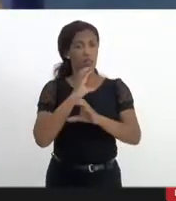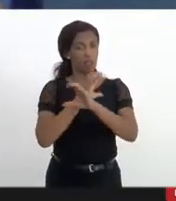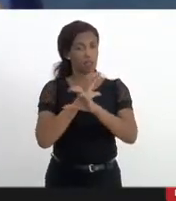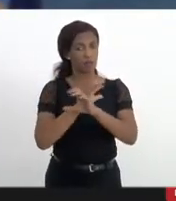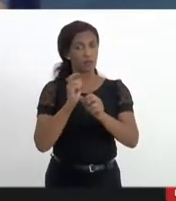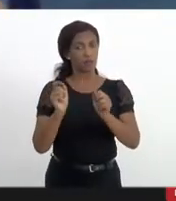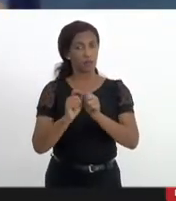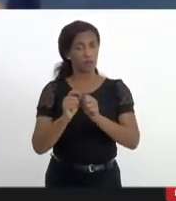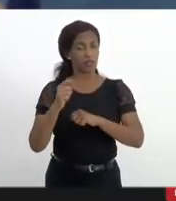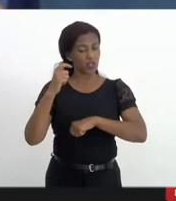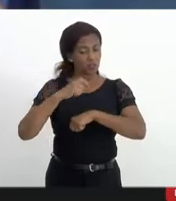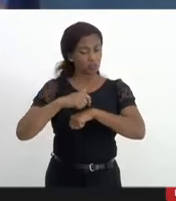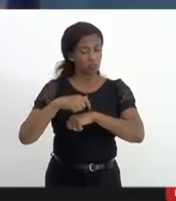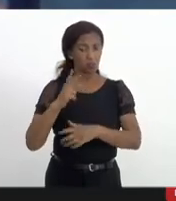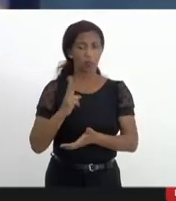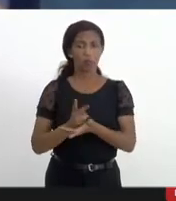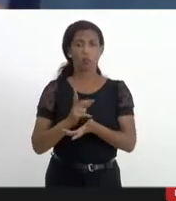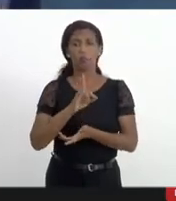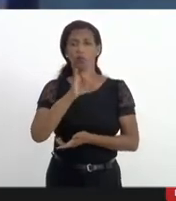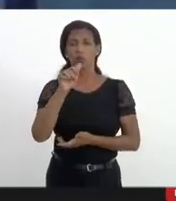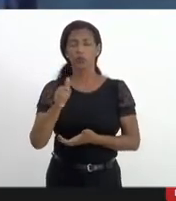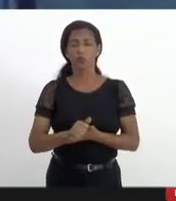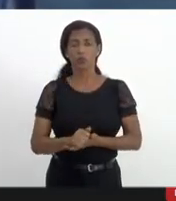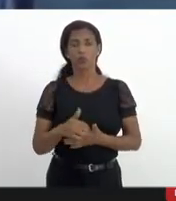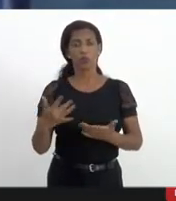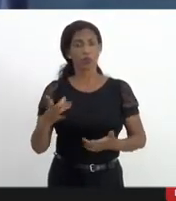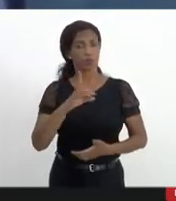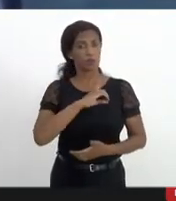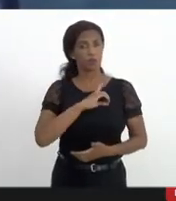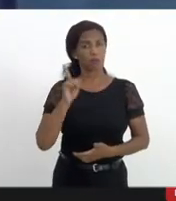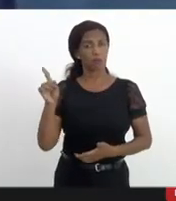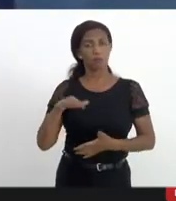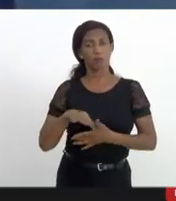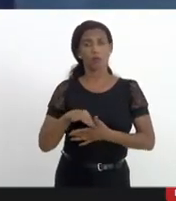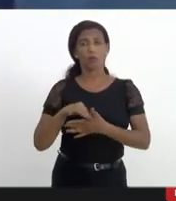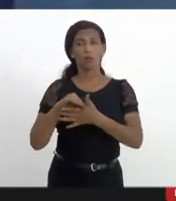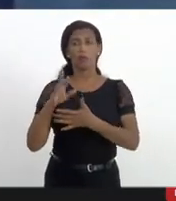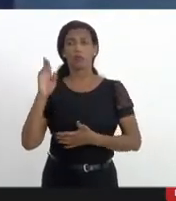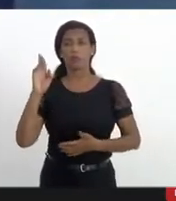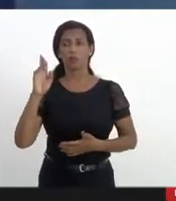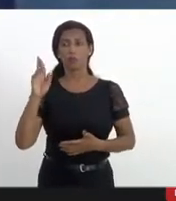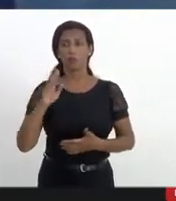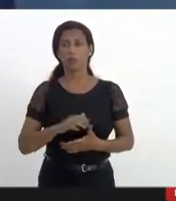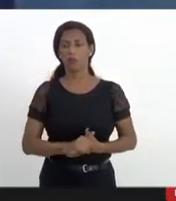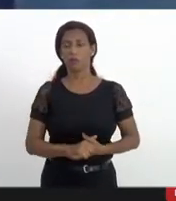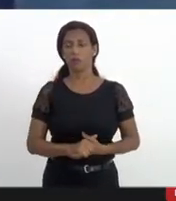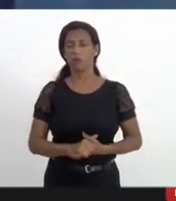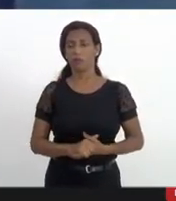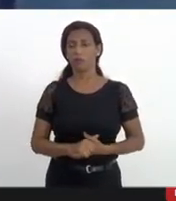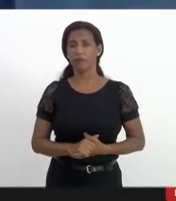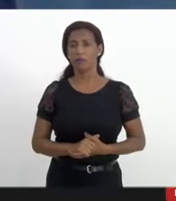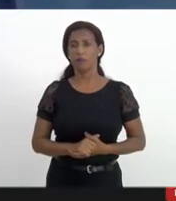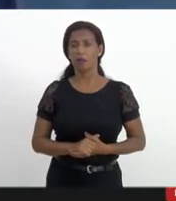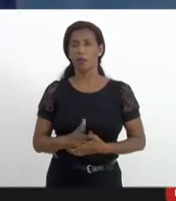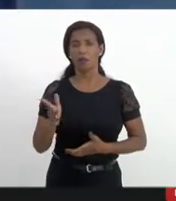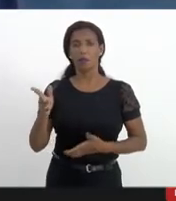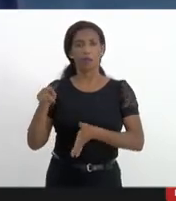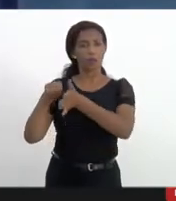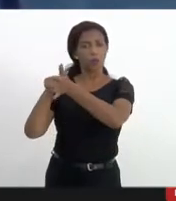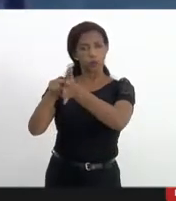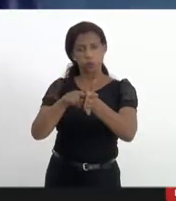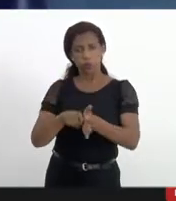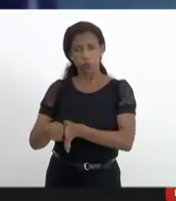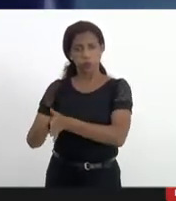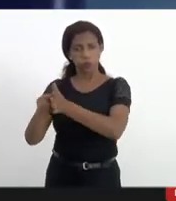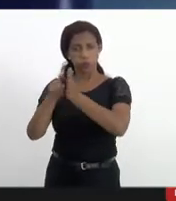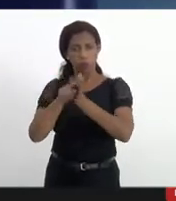policial, inclusive o delegado seria responsável direto pela parte das investigações